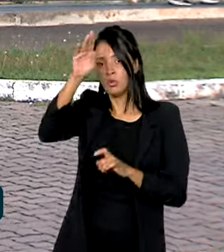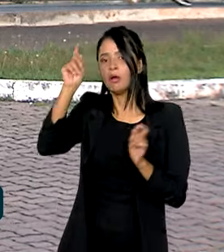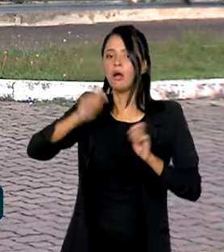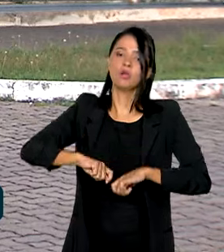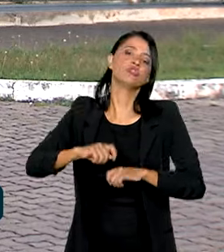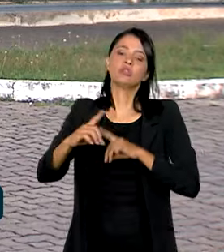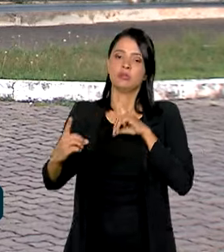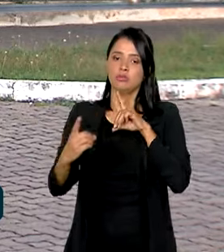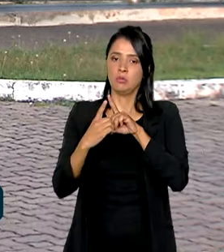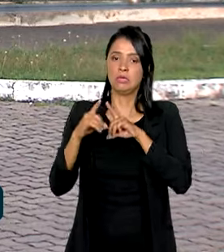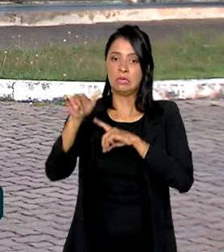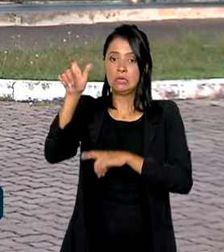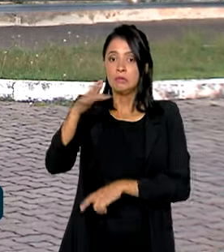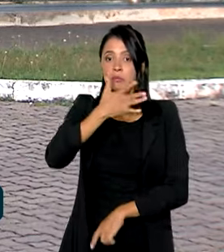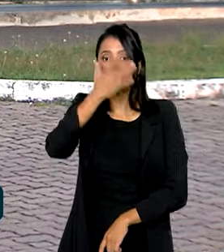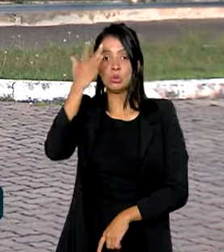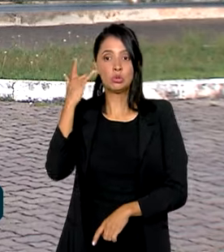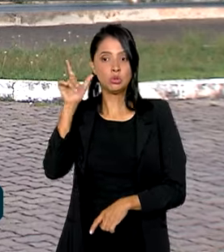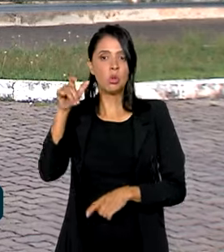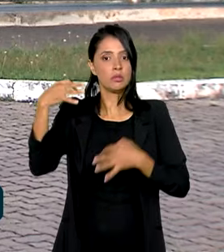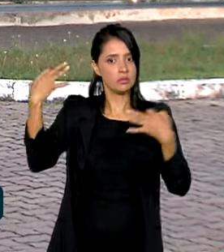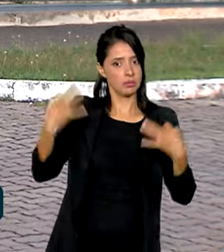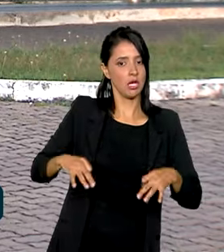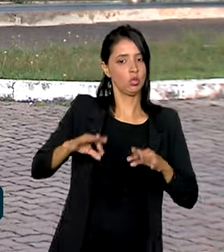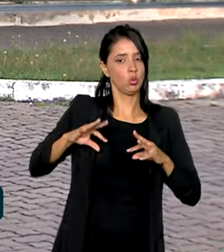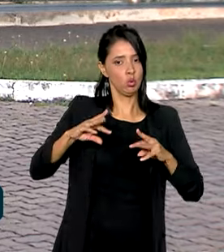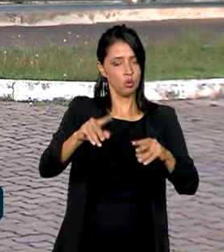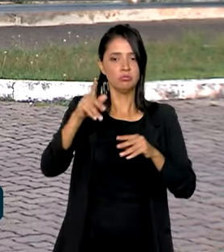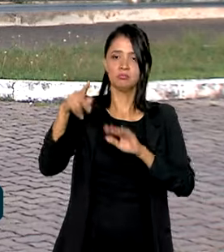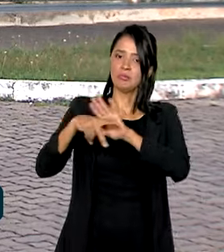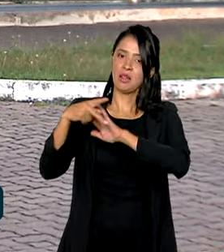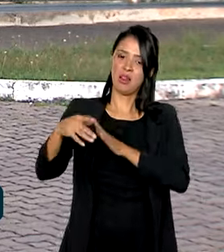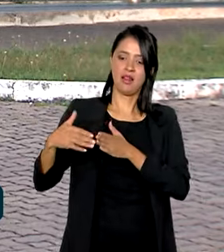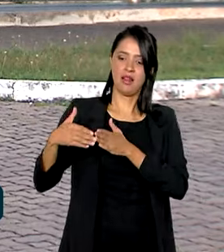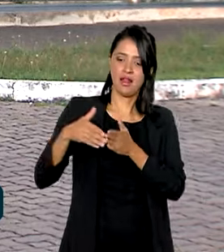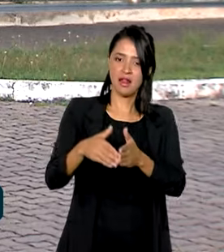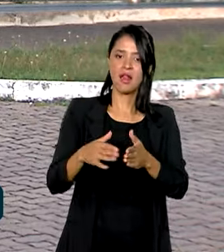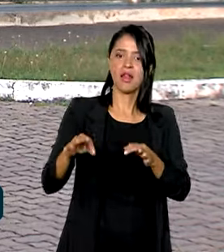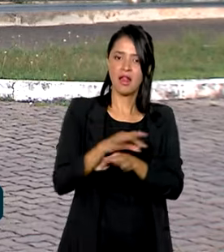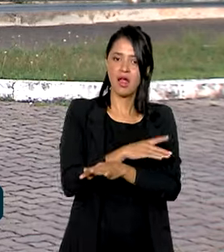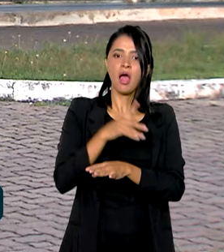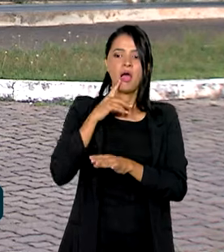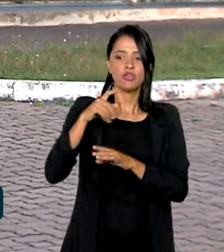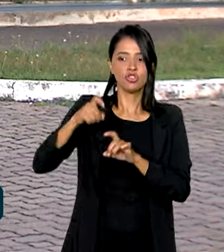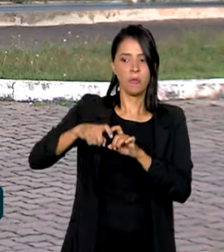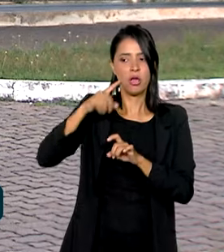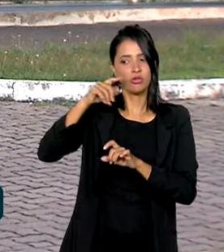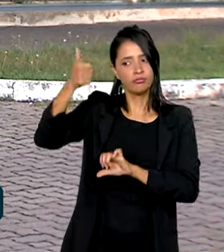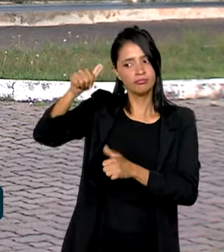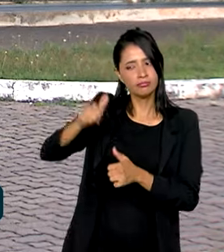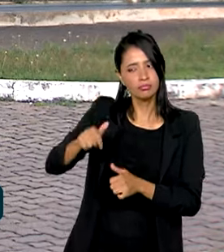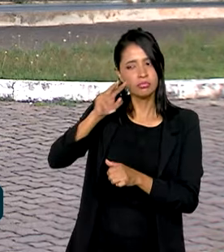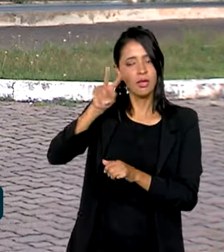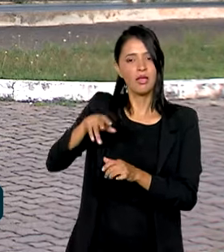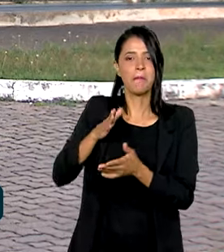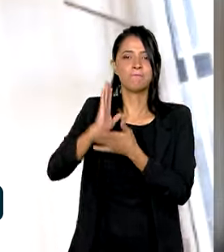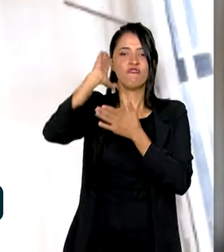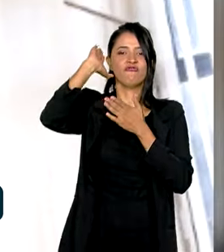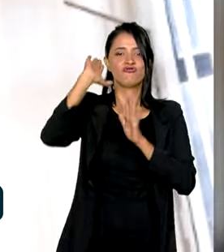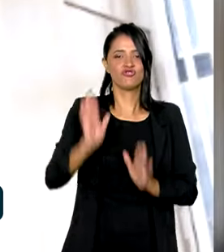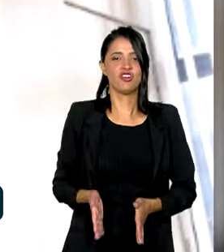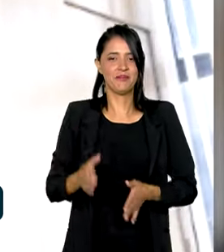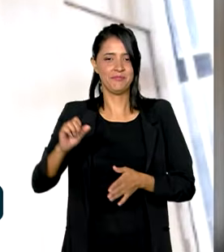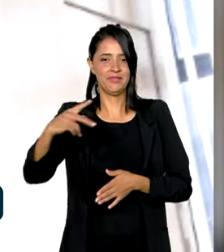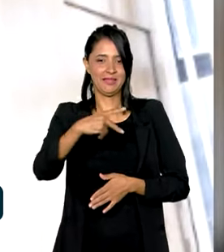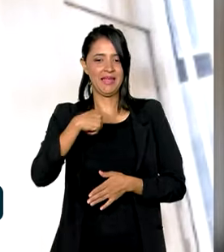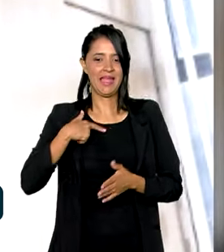E se o segurado tiver com a situação regular, ali mesmo, no barco, passa pelo perito e já sai com o benefício aprovado. Do